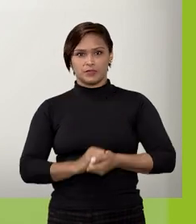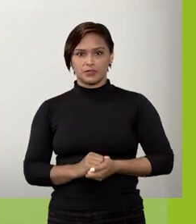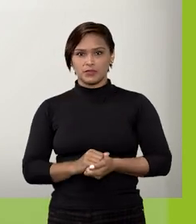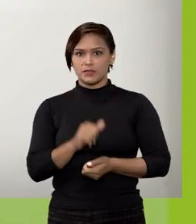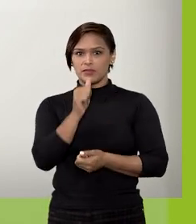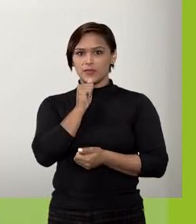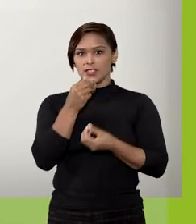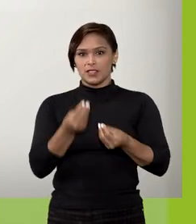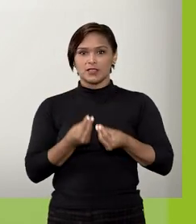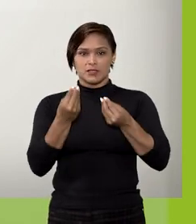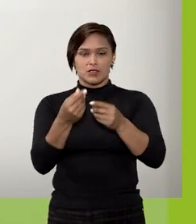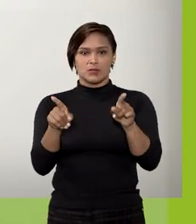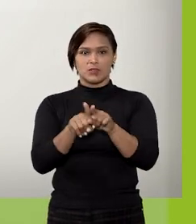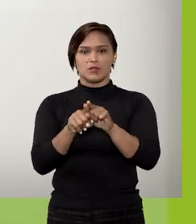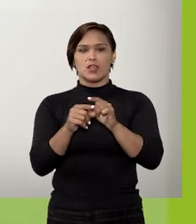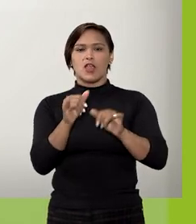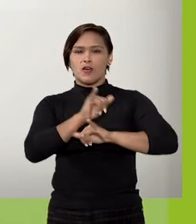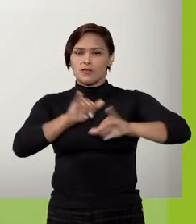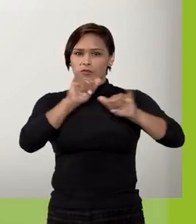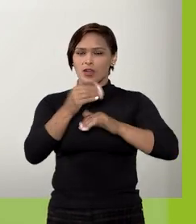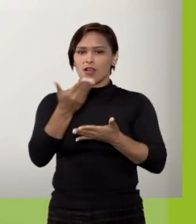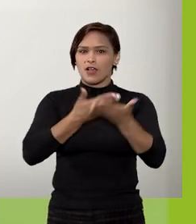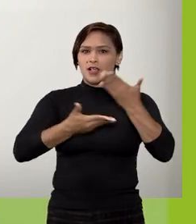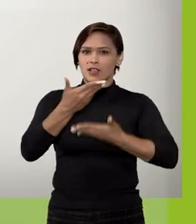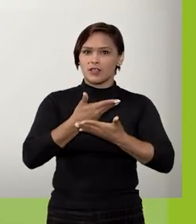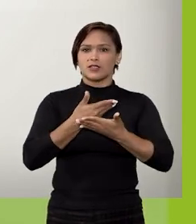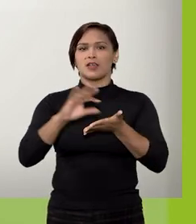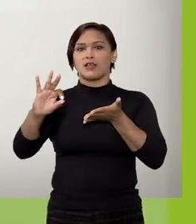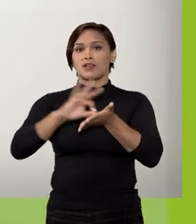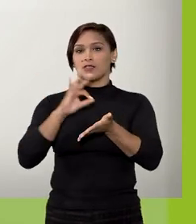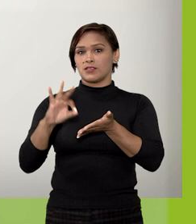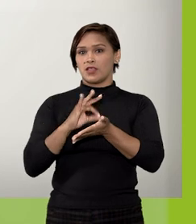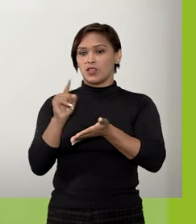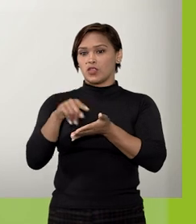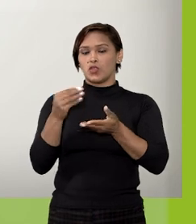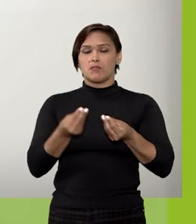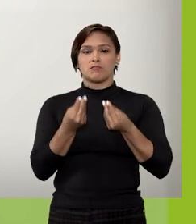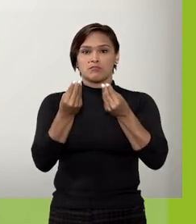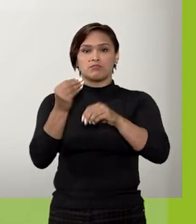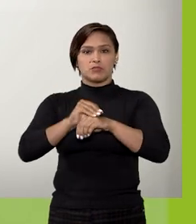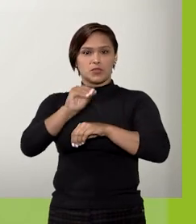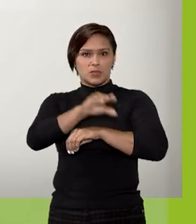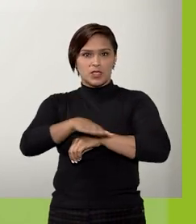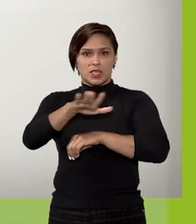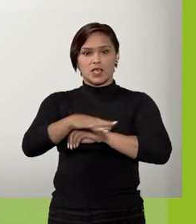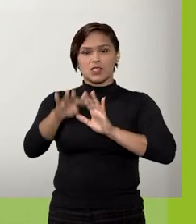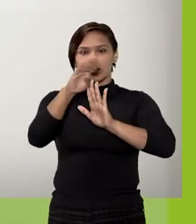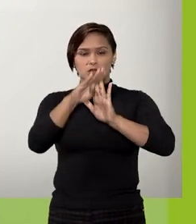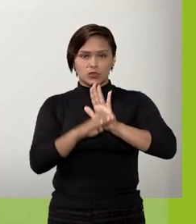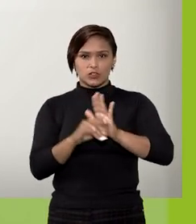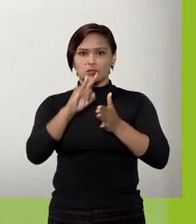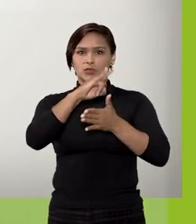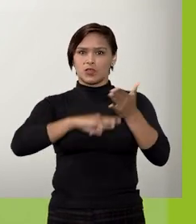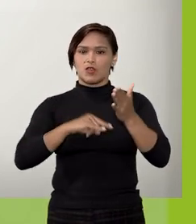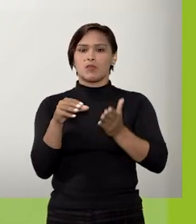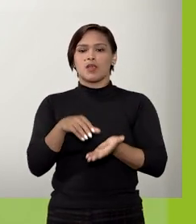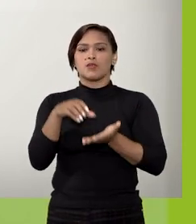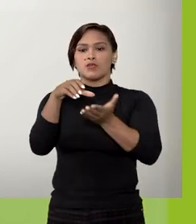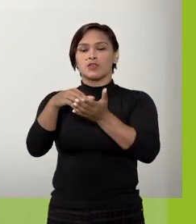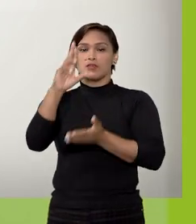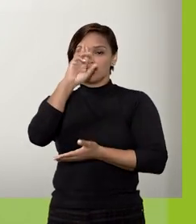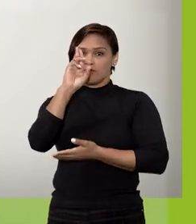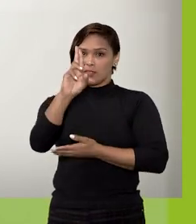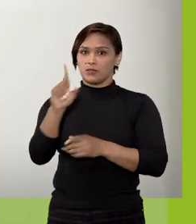Ainda estão disponíveis informações relacionadas à assinatura, publicação, tipo de documento, unidade